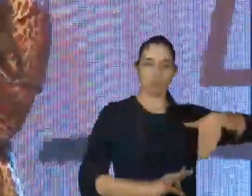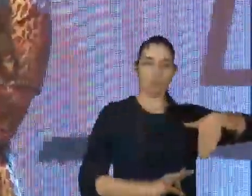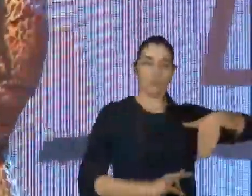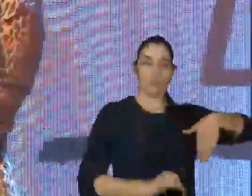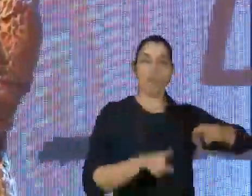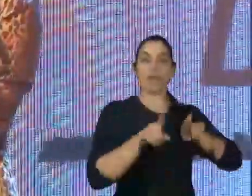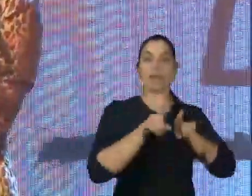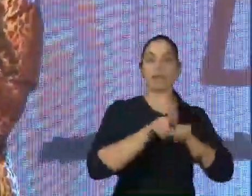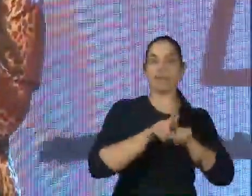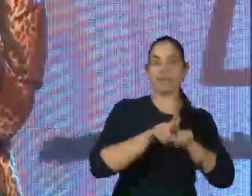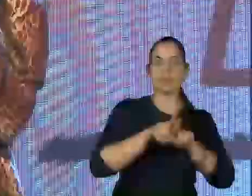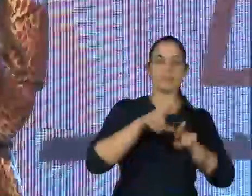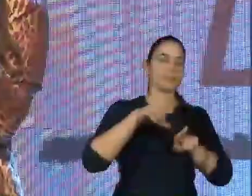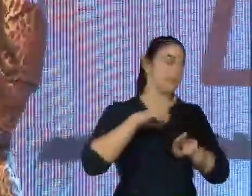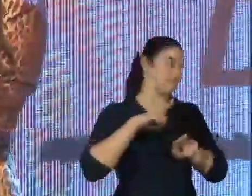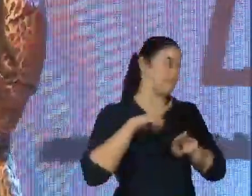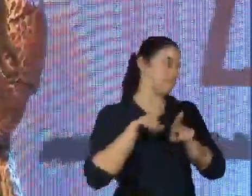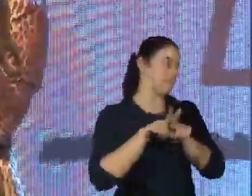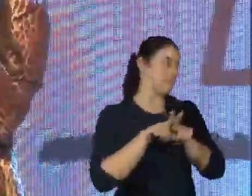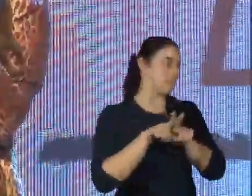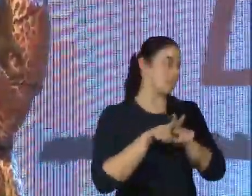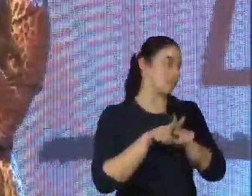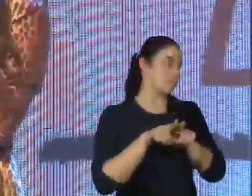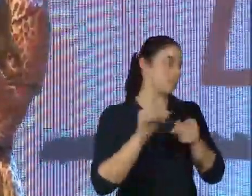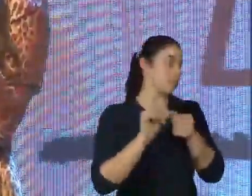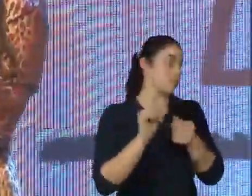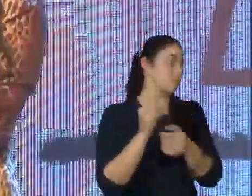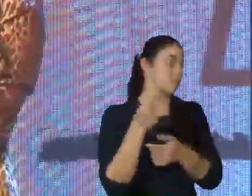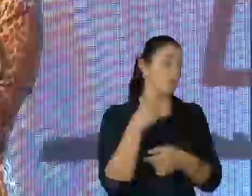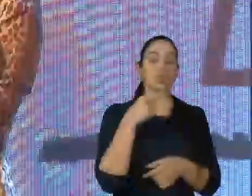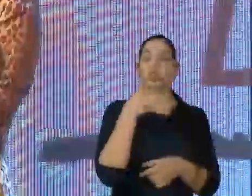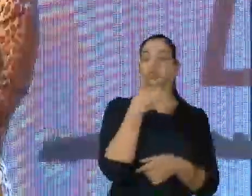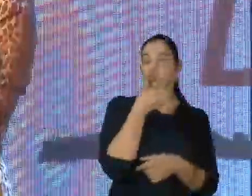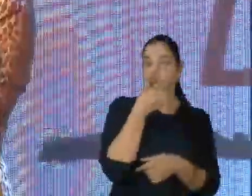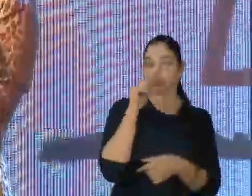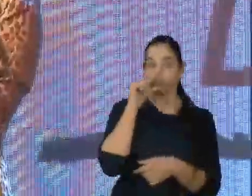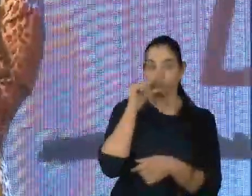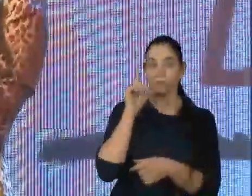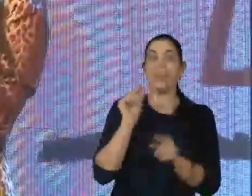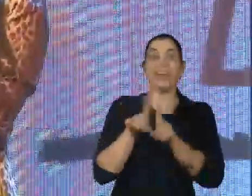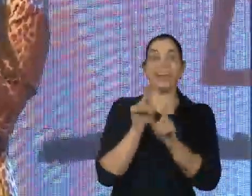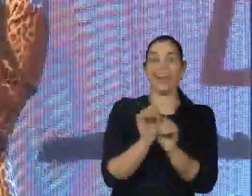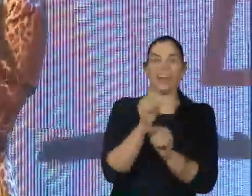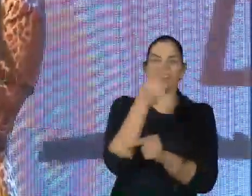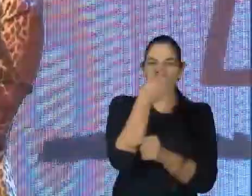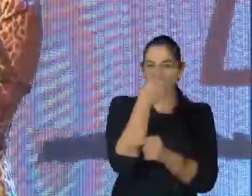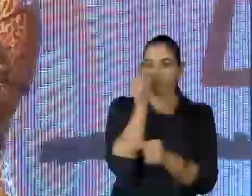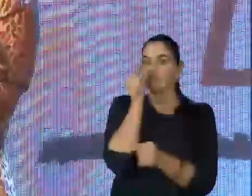Bom, gente, tem agora a descrição da face, eu não sabia disso. Tenho lábios carnudos, um narizinho